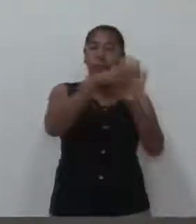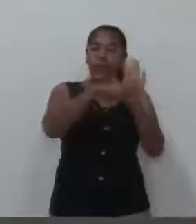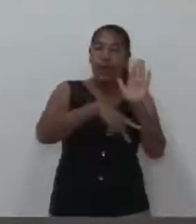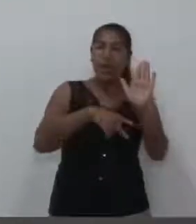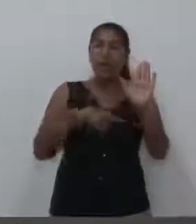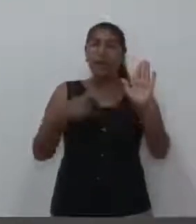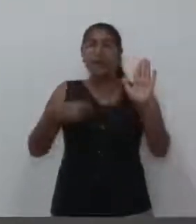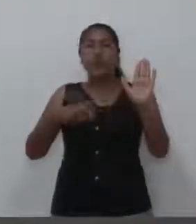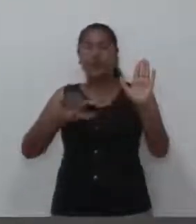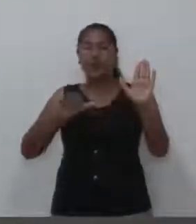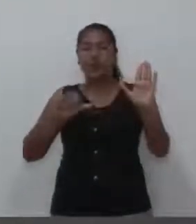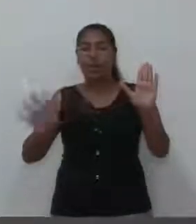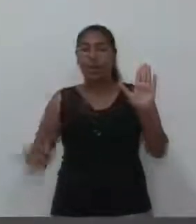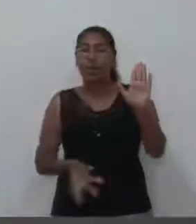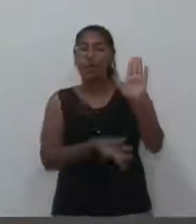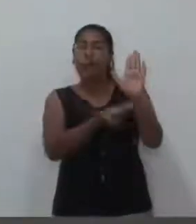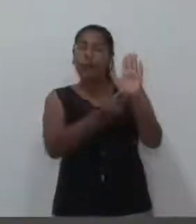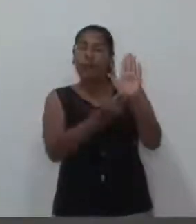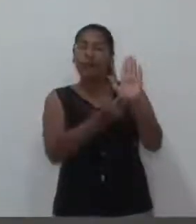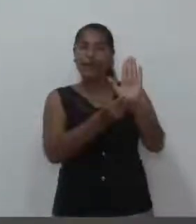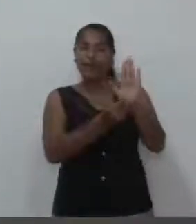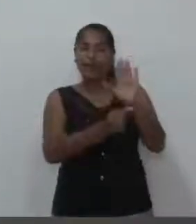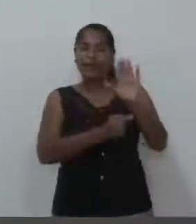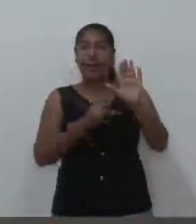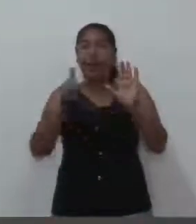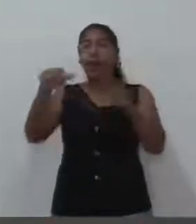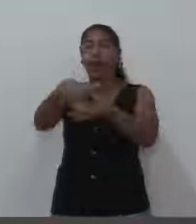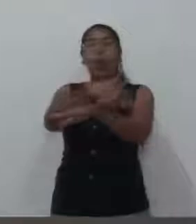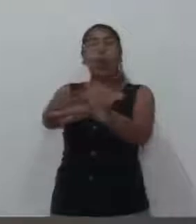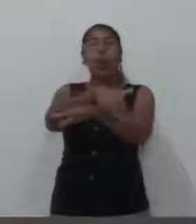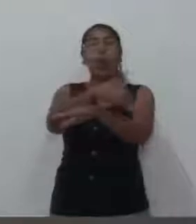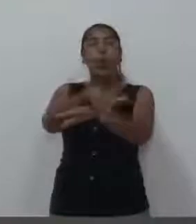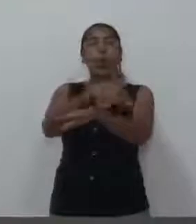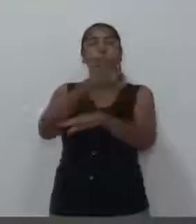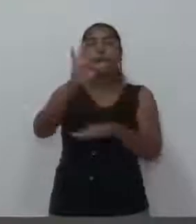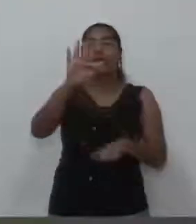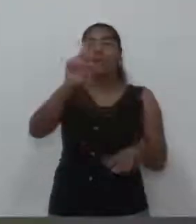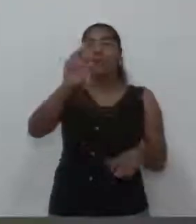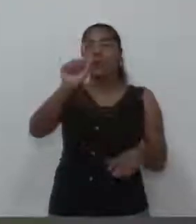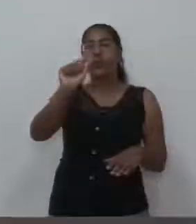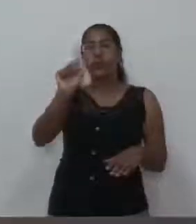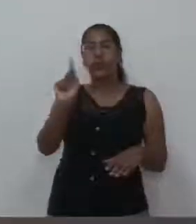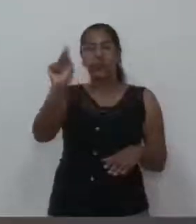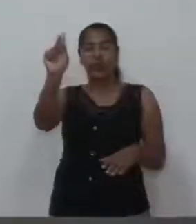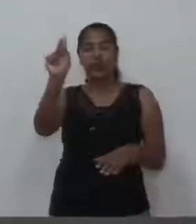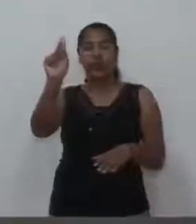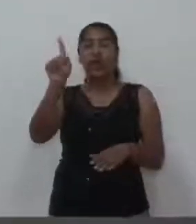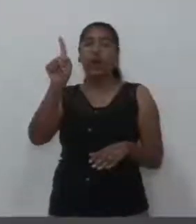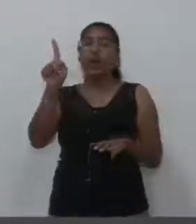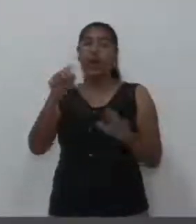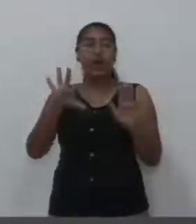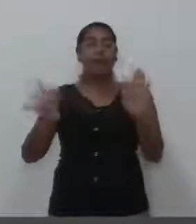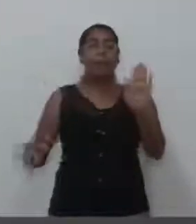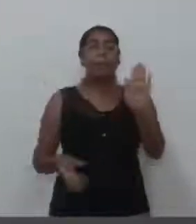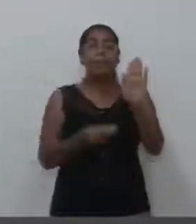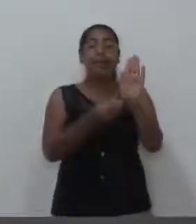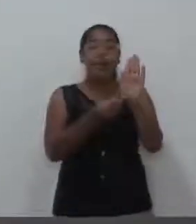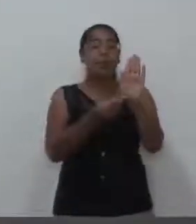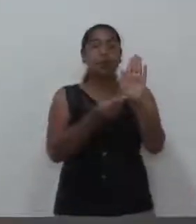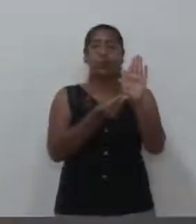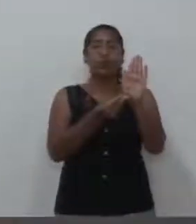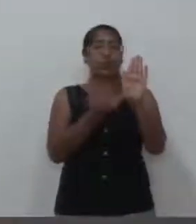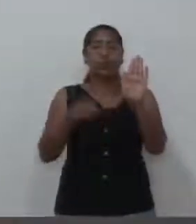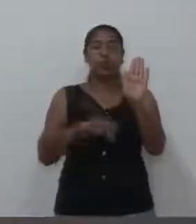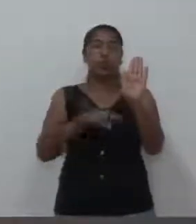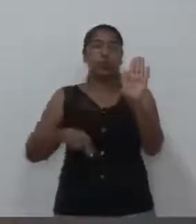a respeito do trecho da Frank Chuales. Nós, acho que aqui falamos, falamos, explicamos que